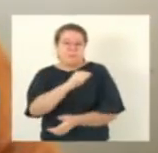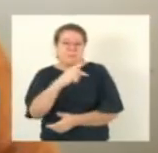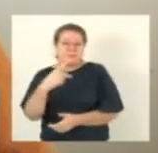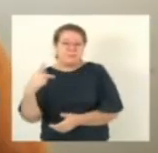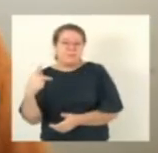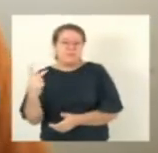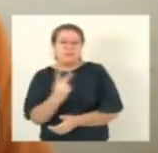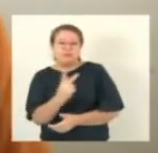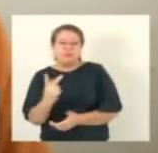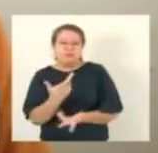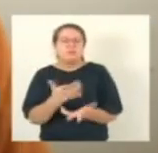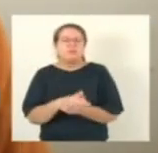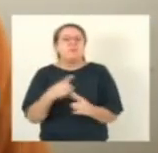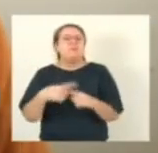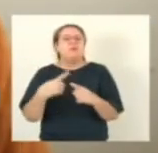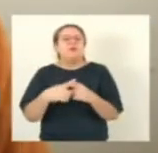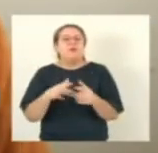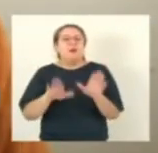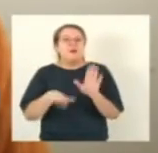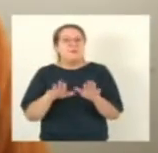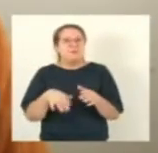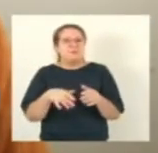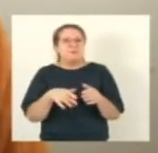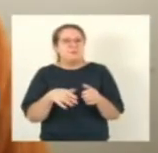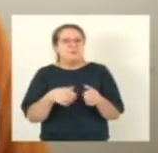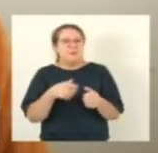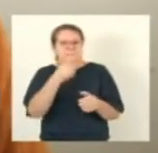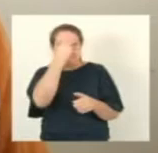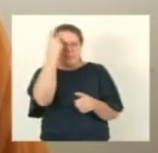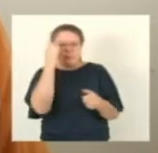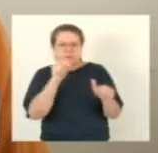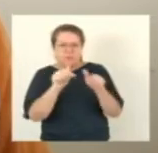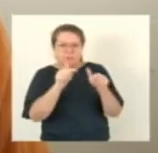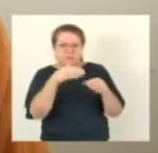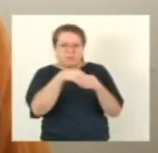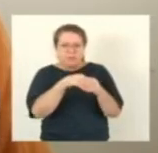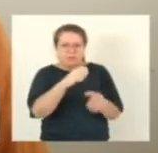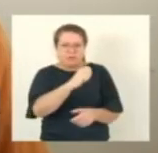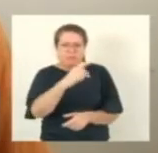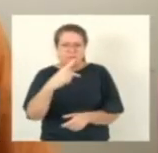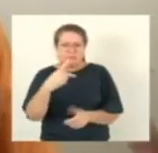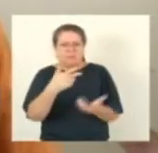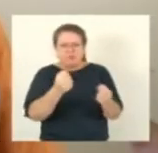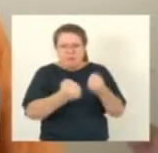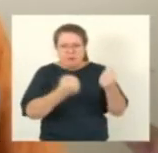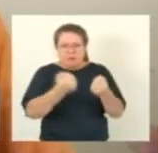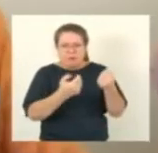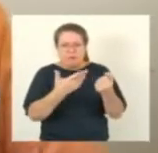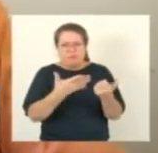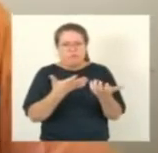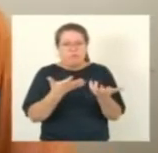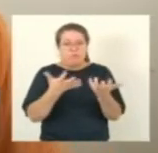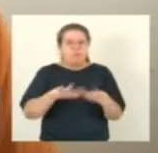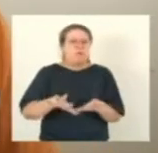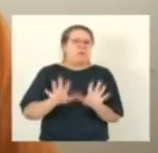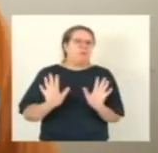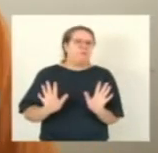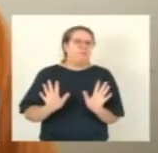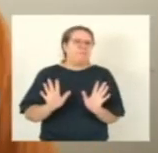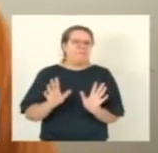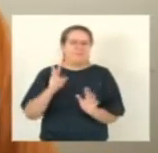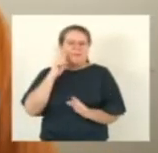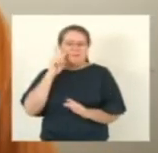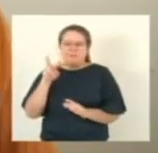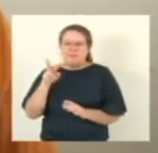motoristas recusando porque não sabem exatamente aonde estão indo se eles tivessem certeza que quem está chamando